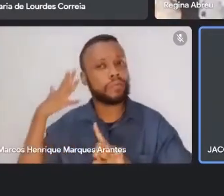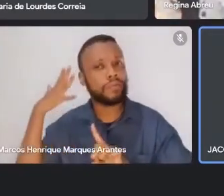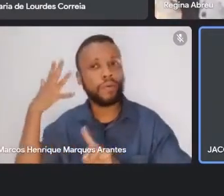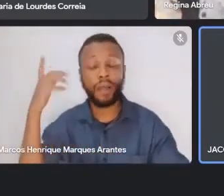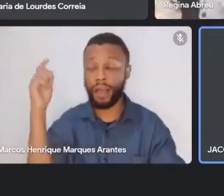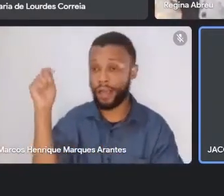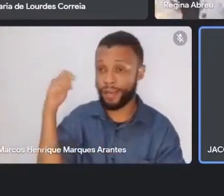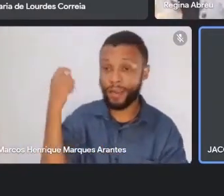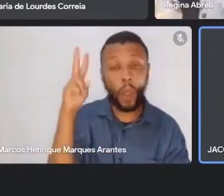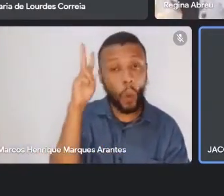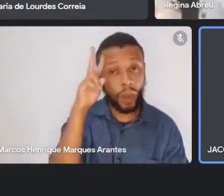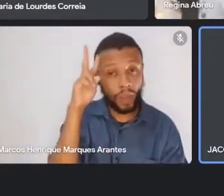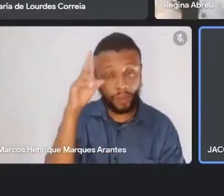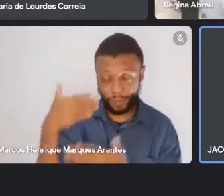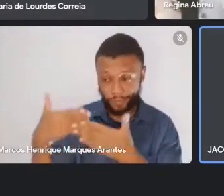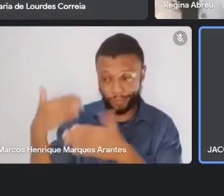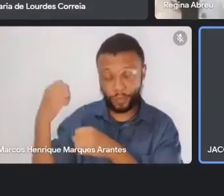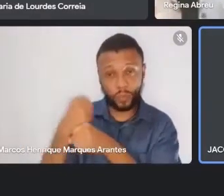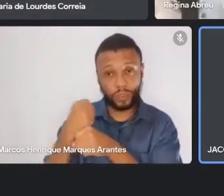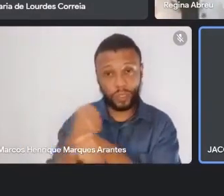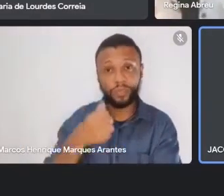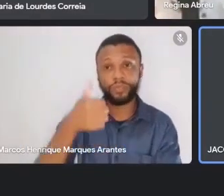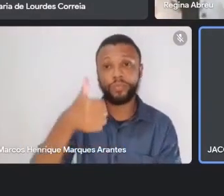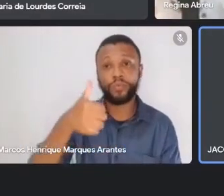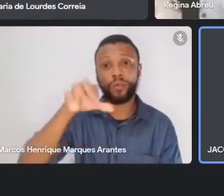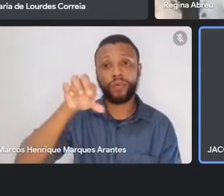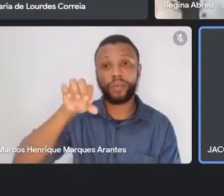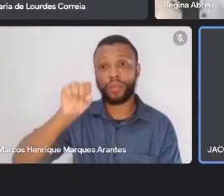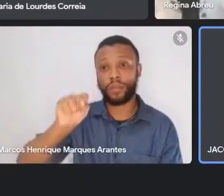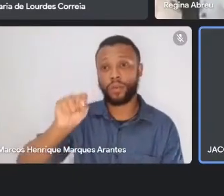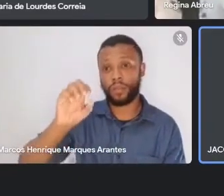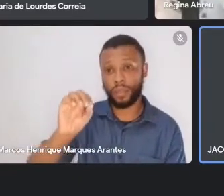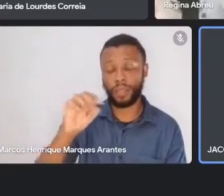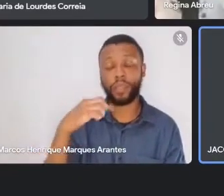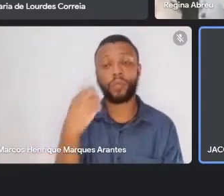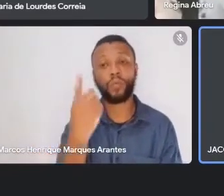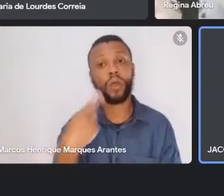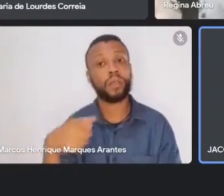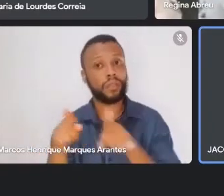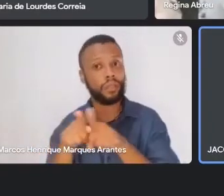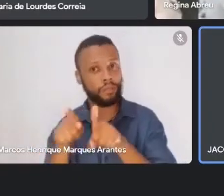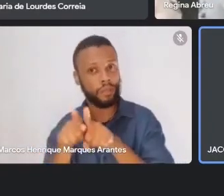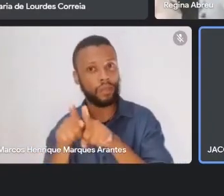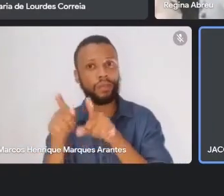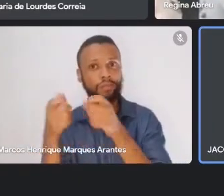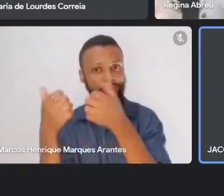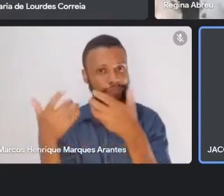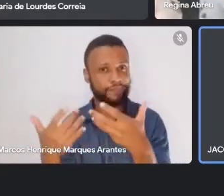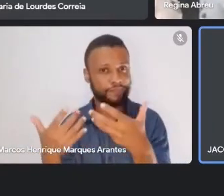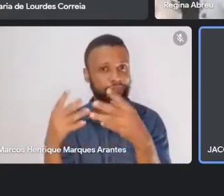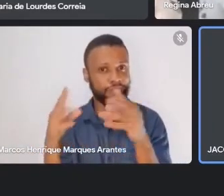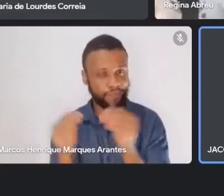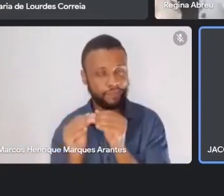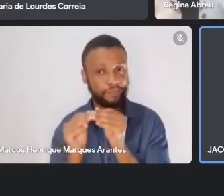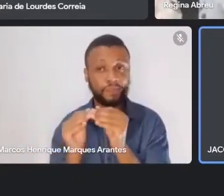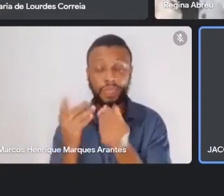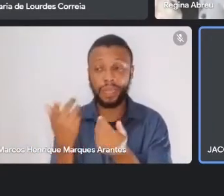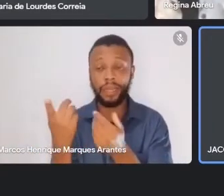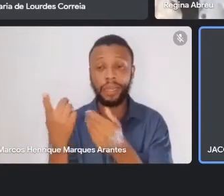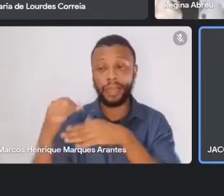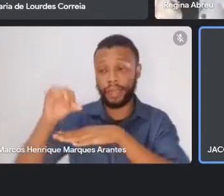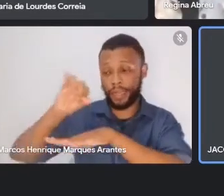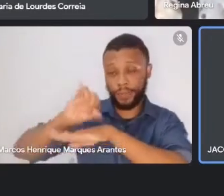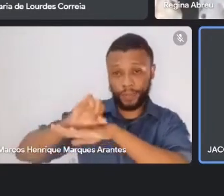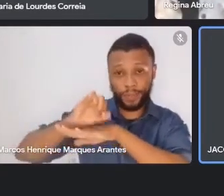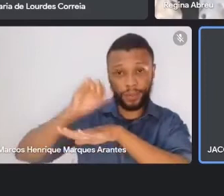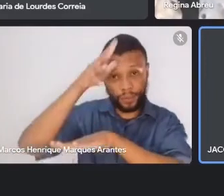década de 80, nós realizamos, inclusive, na época pela Via Fundação Cultural do Santo Acre, uma série de